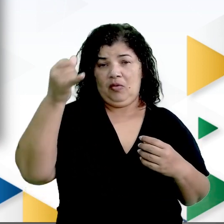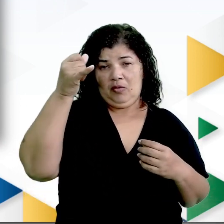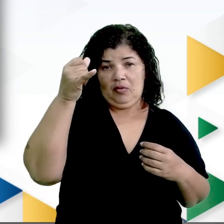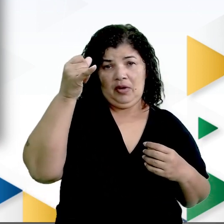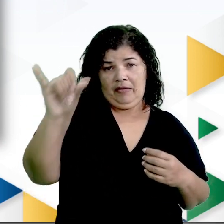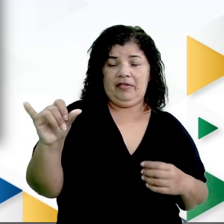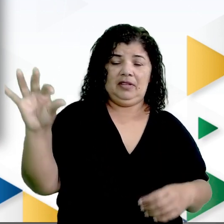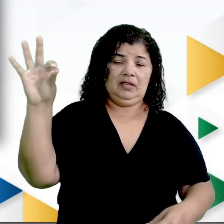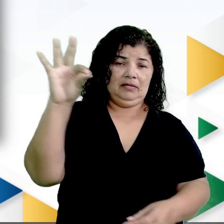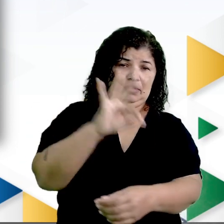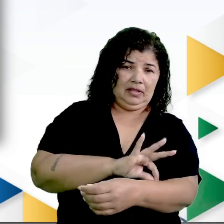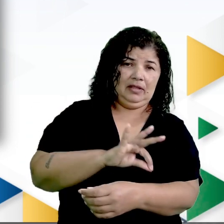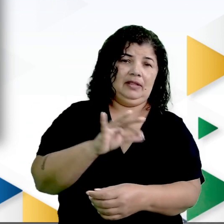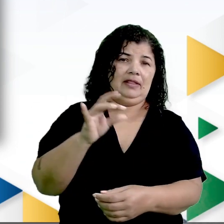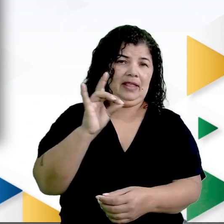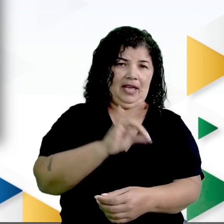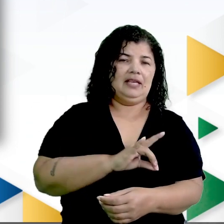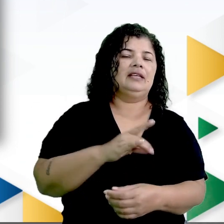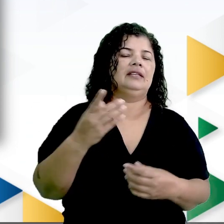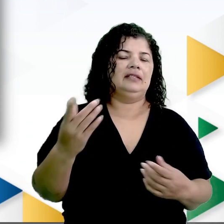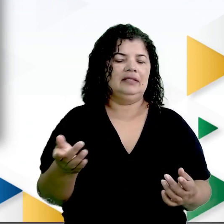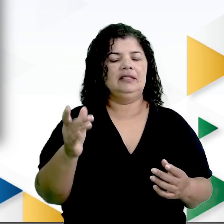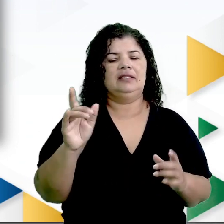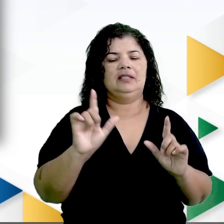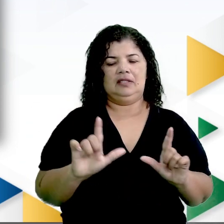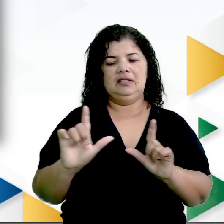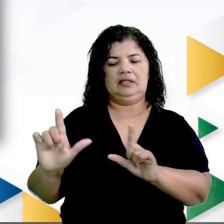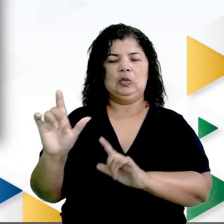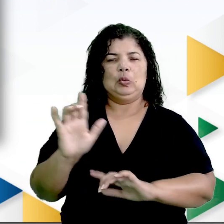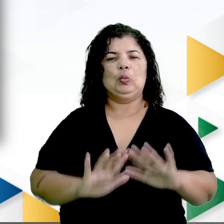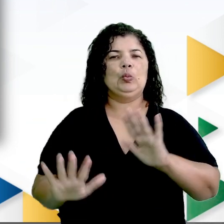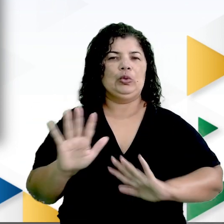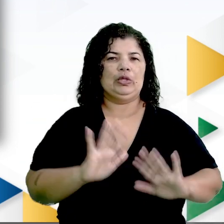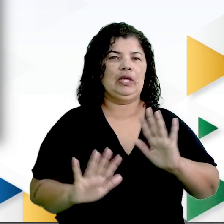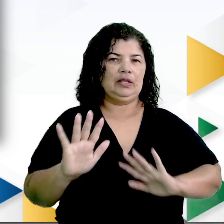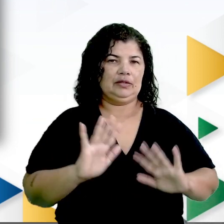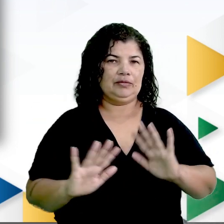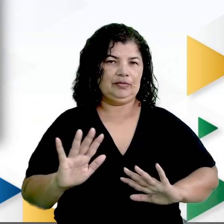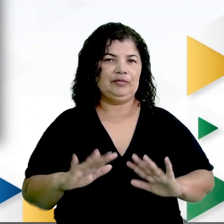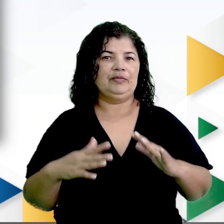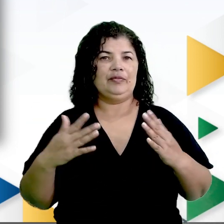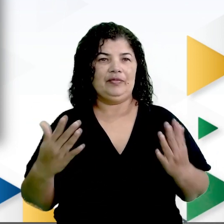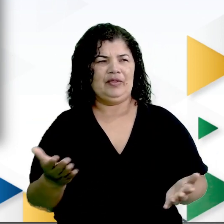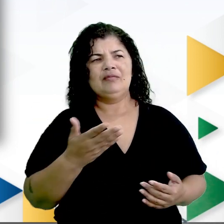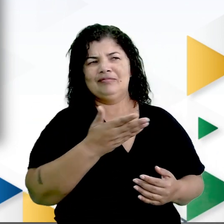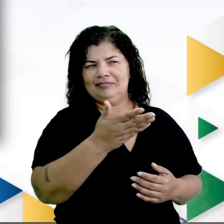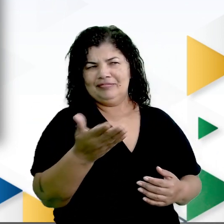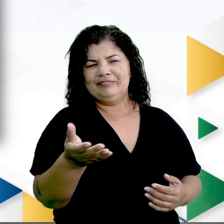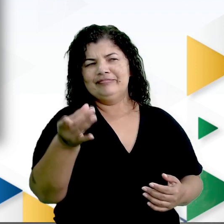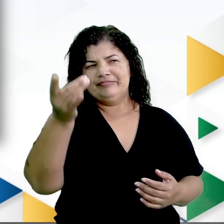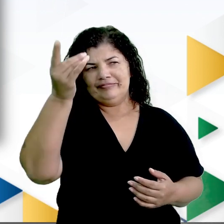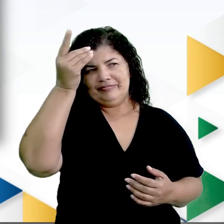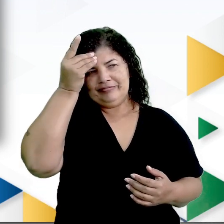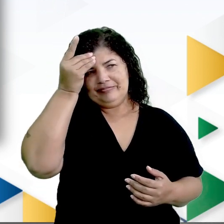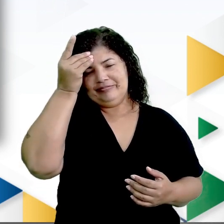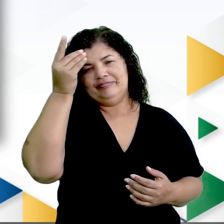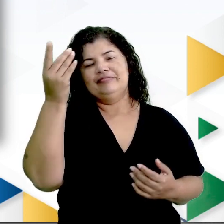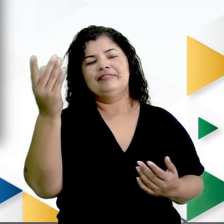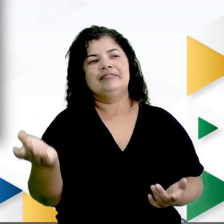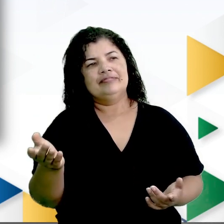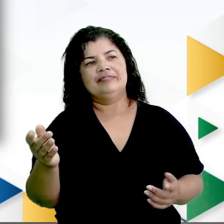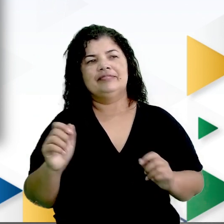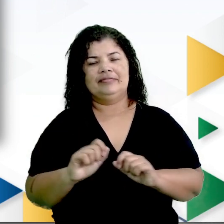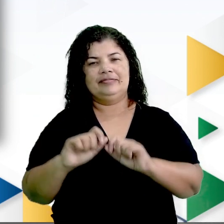o meio ambiente na relação com a dengue. Então, eu gostaria que vocês fixassem bem o olhar aqui